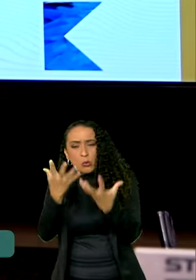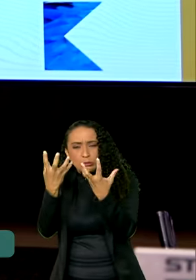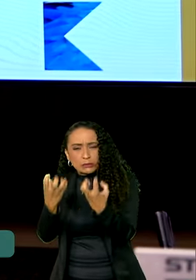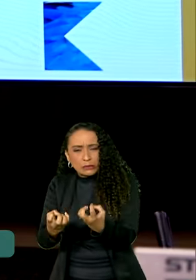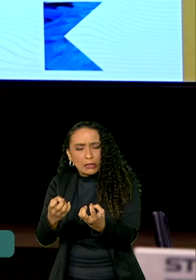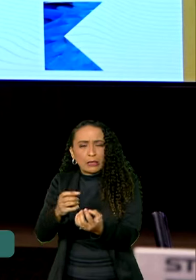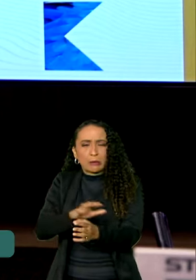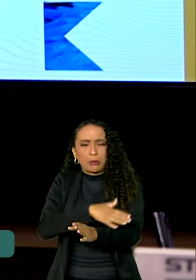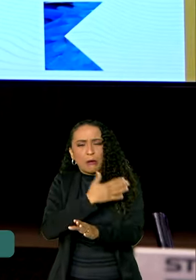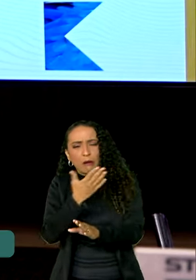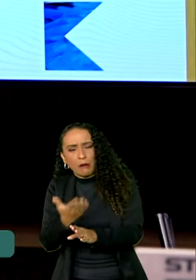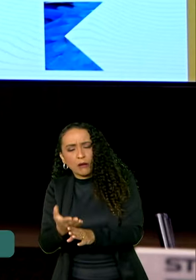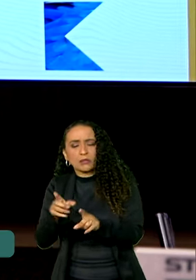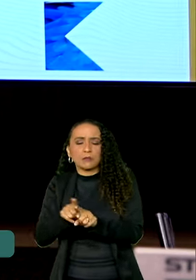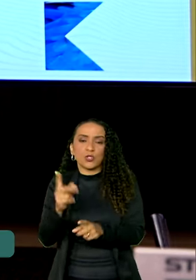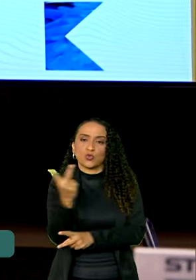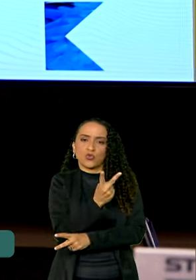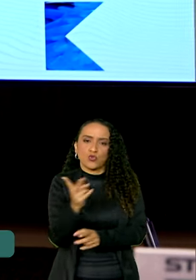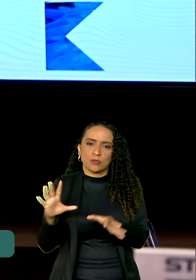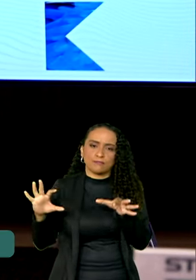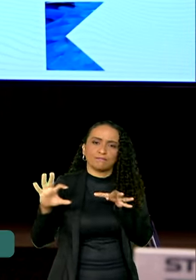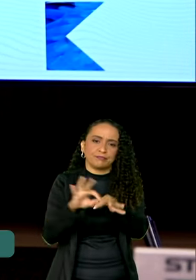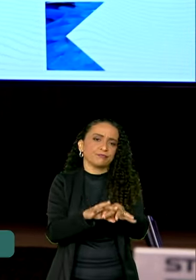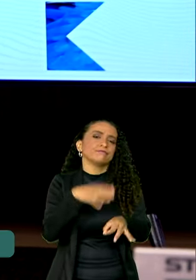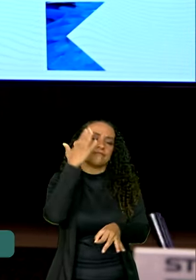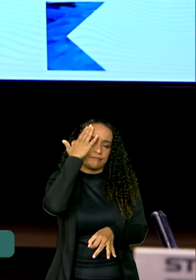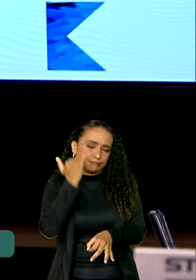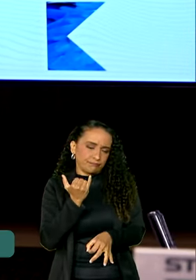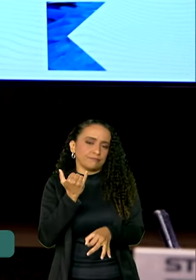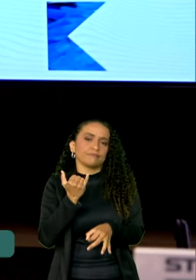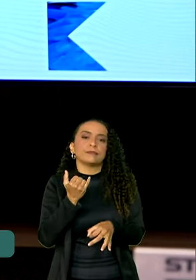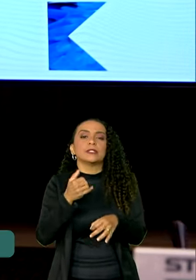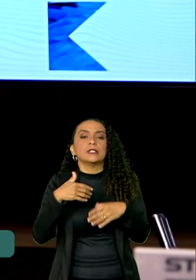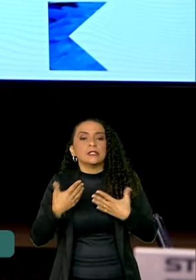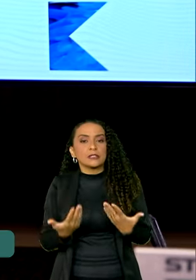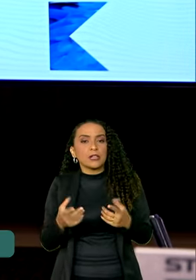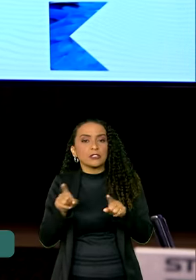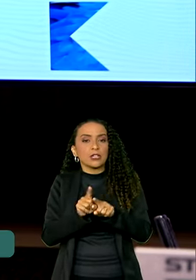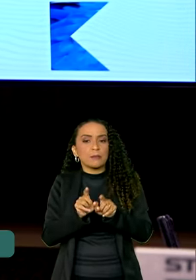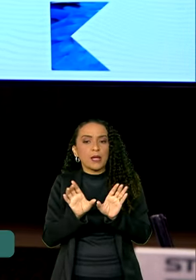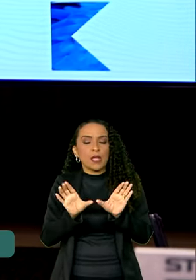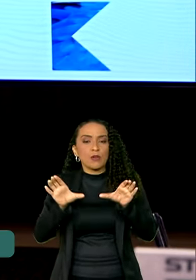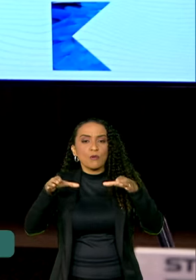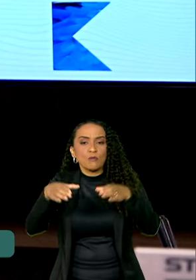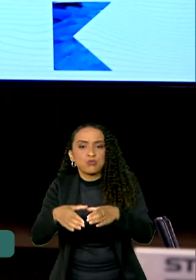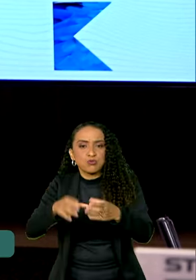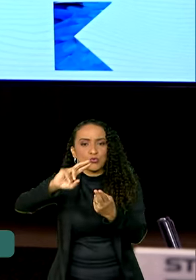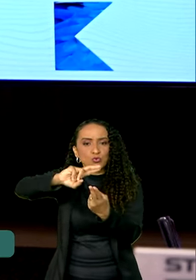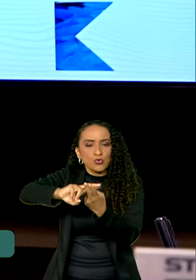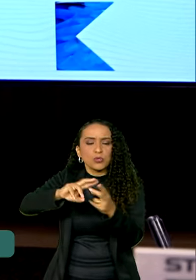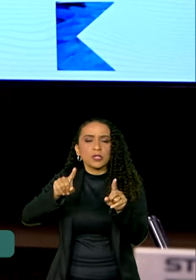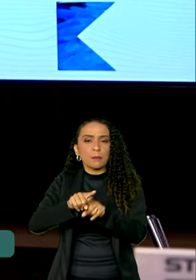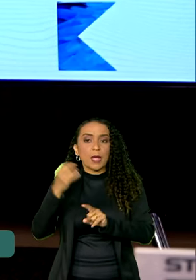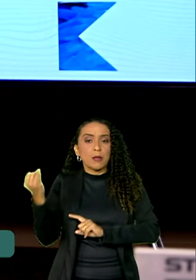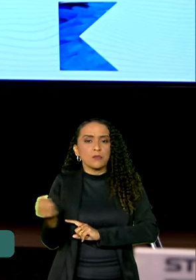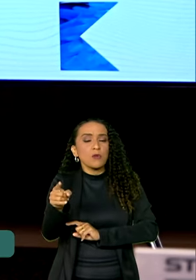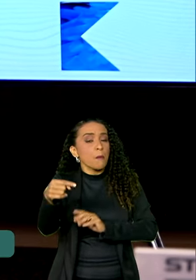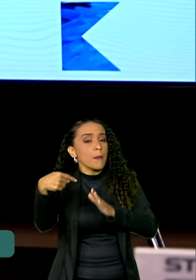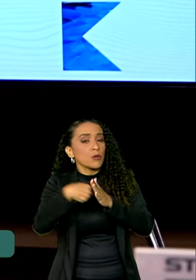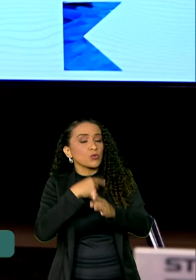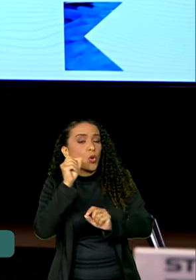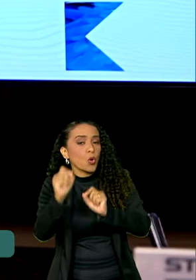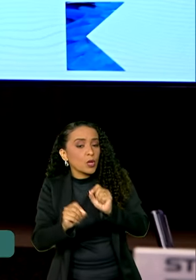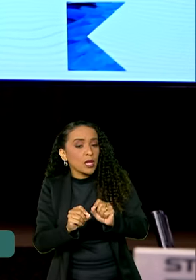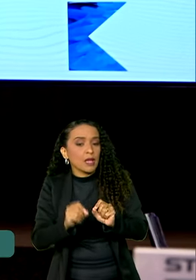prolongada. As duas questões se juntam, como sabemos, se unem. E a Força Nacional do SUS, é importante você perguntar,